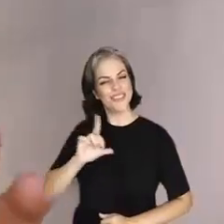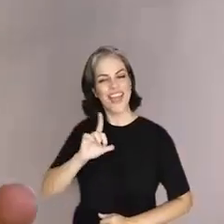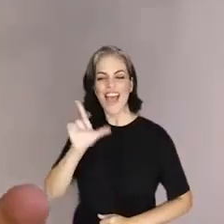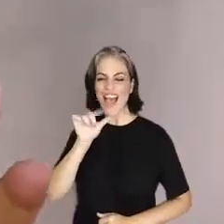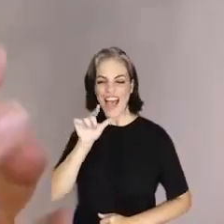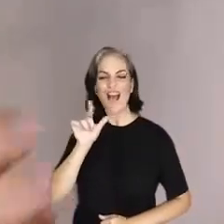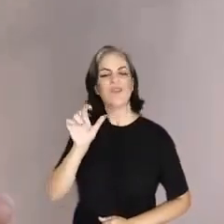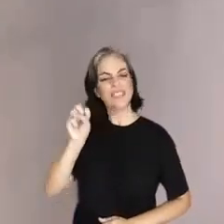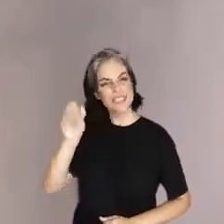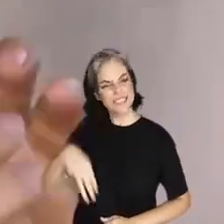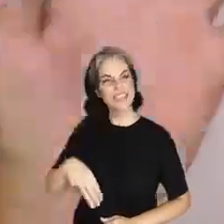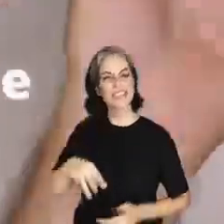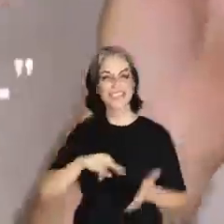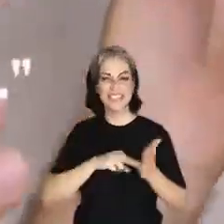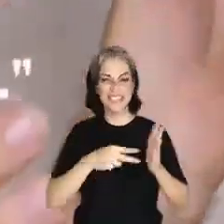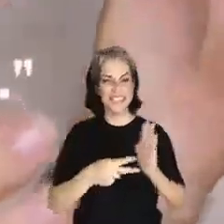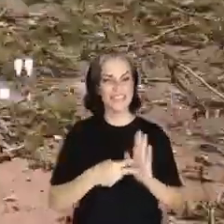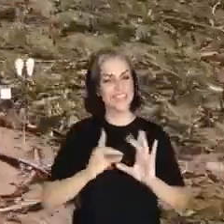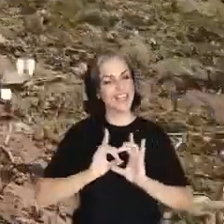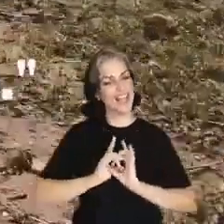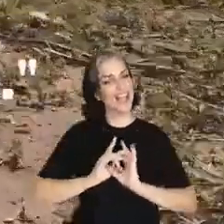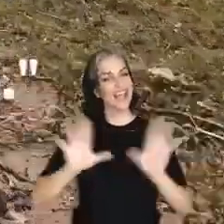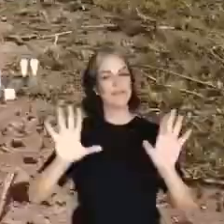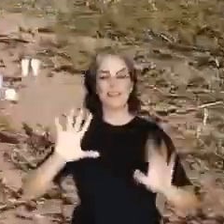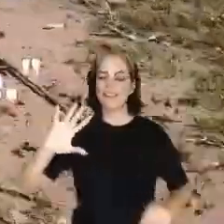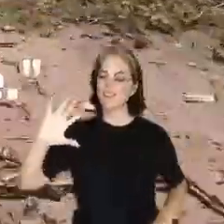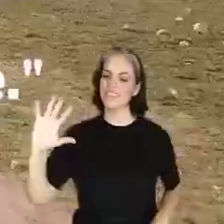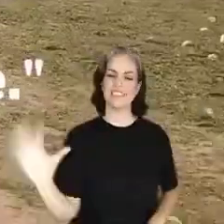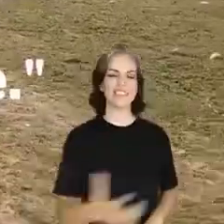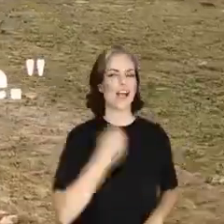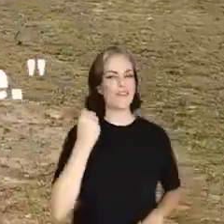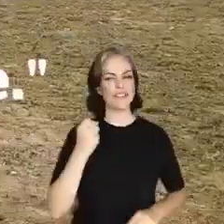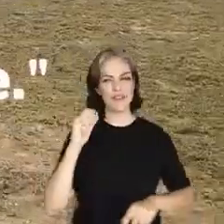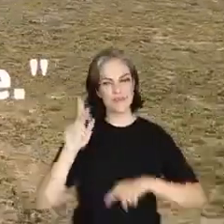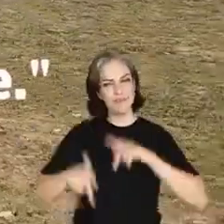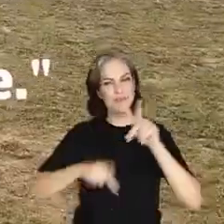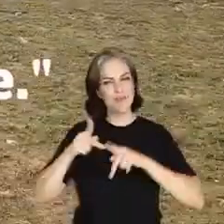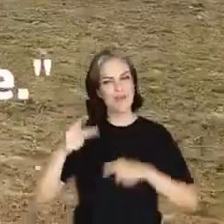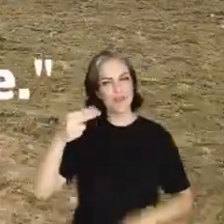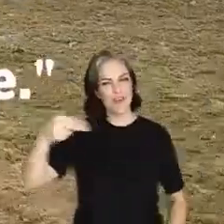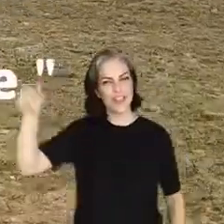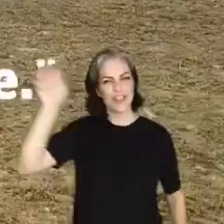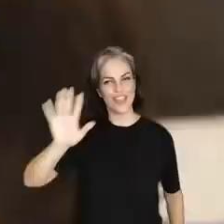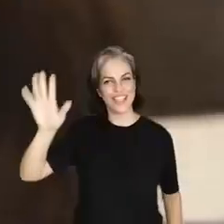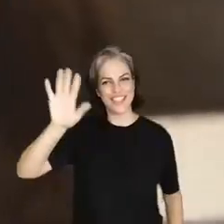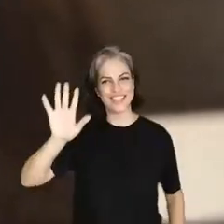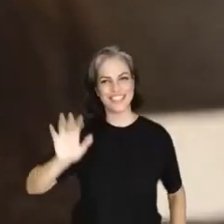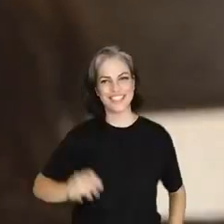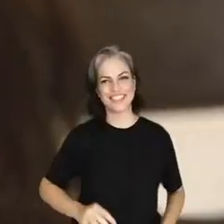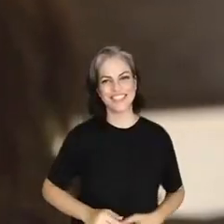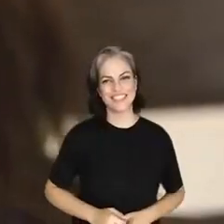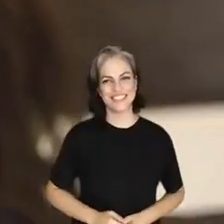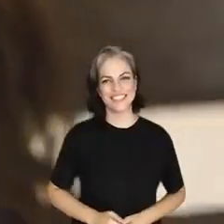A transposição é uma redenção. Não só para o Rio Grande do Norte, mas para o todo o Nordeste.